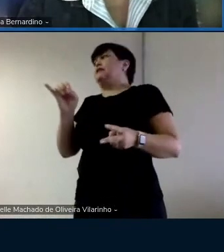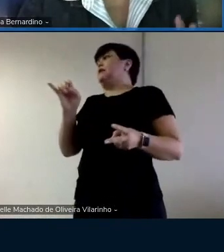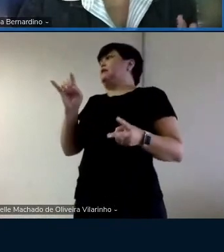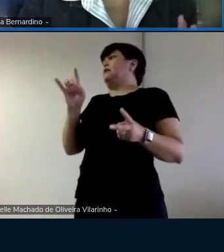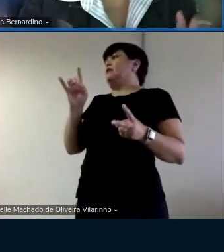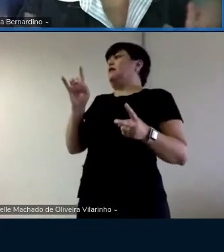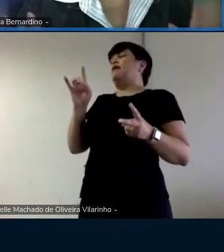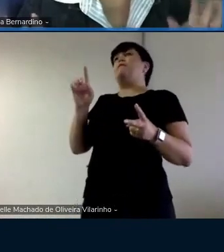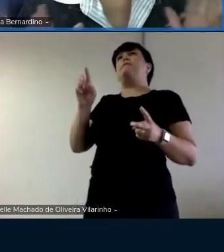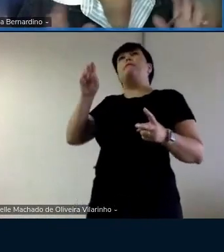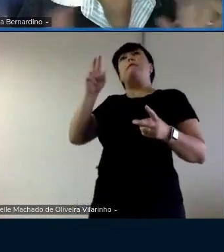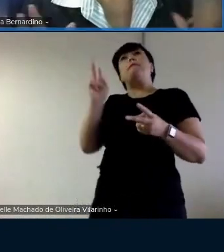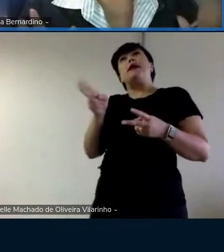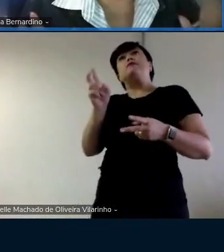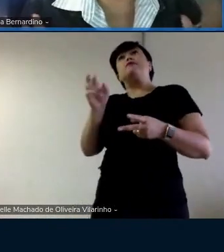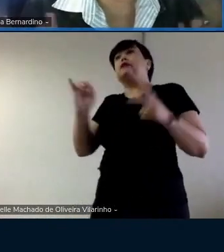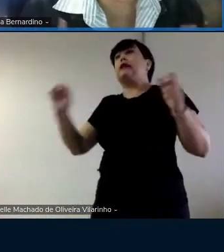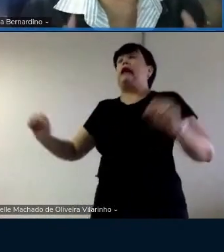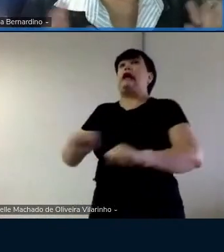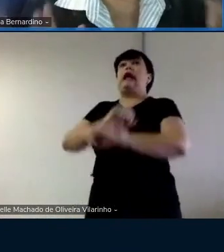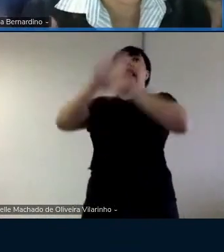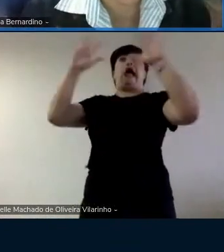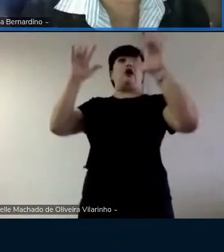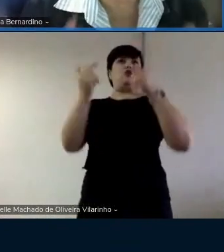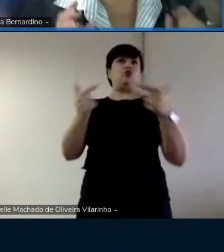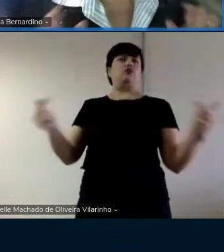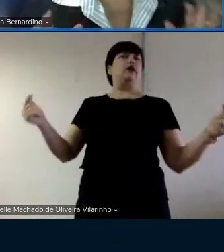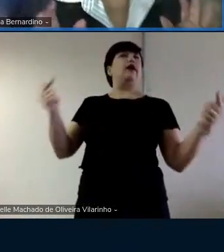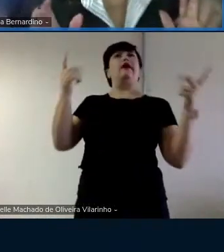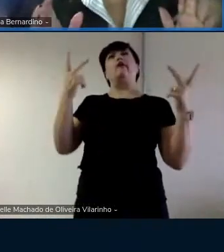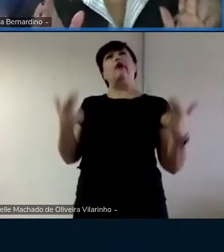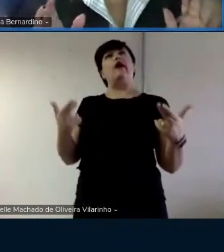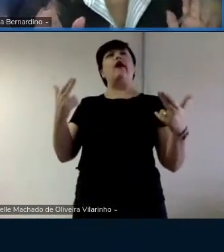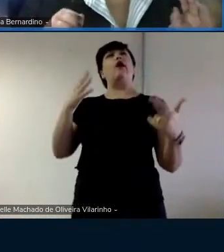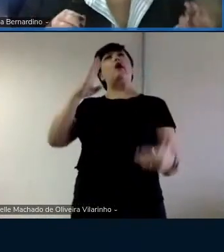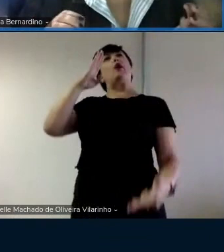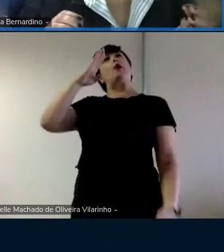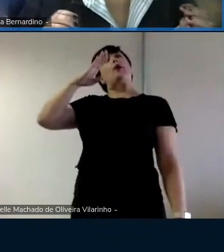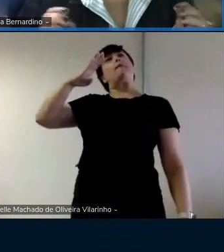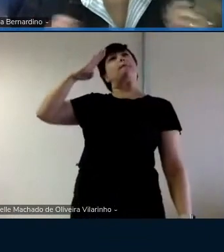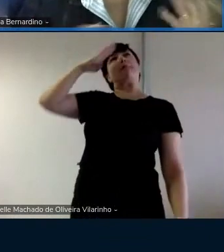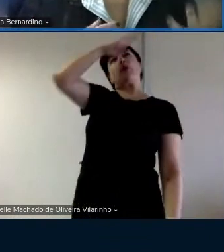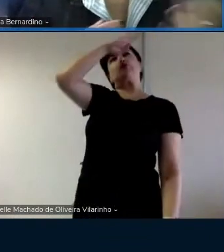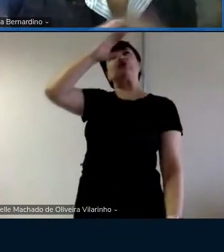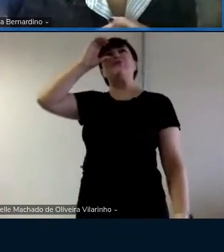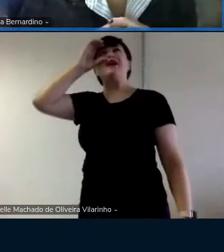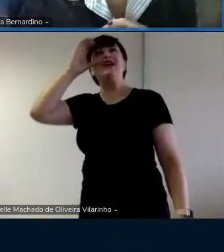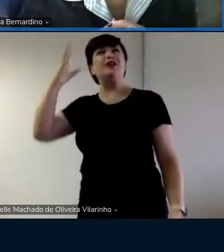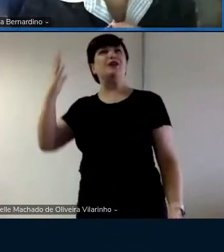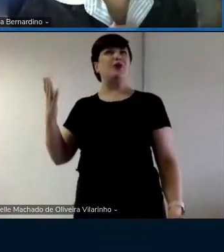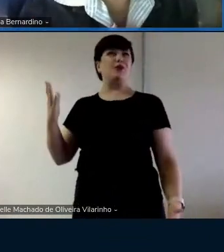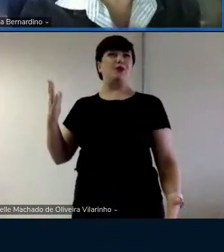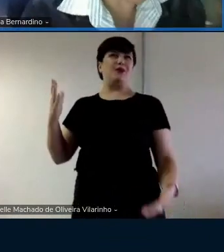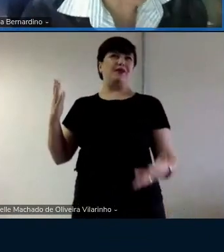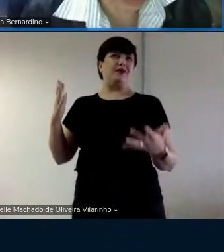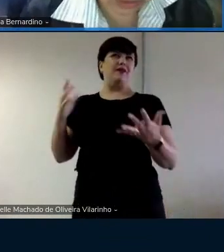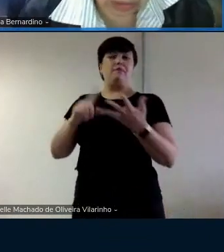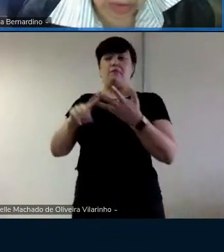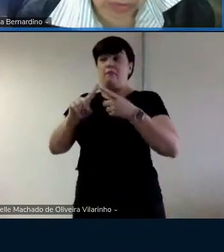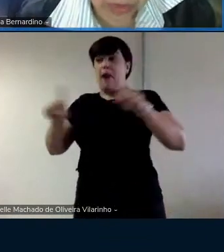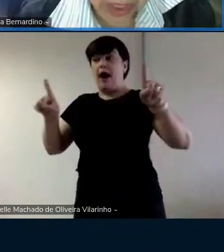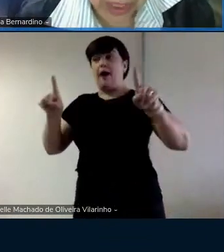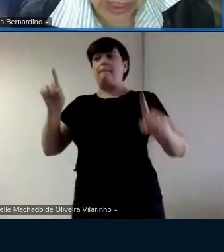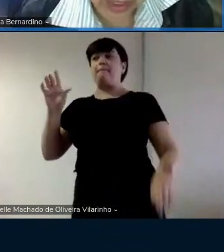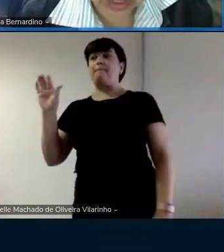tão explícita como esse Luley ou Bolsominion, tá? Mas uma palavra nova,